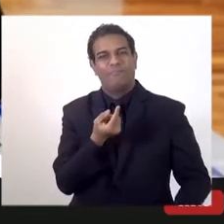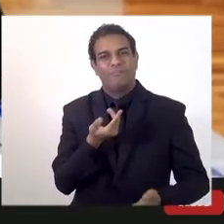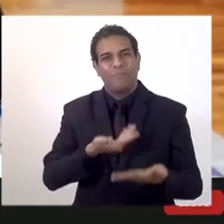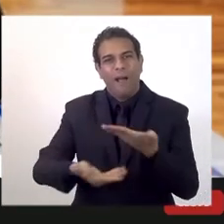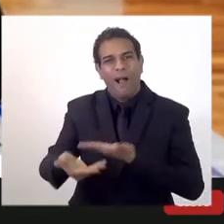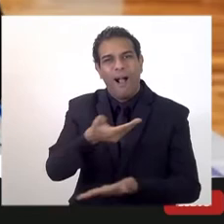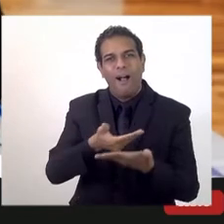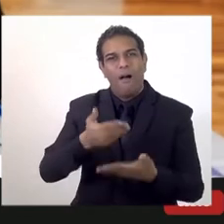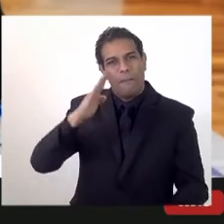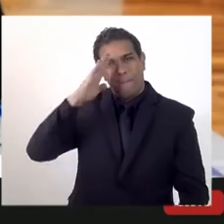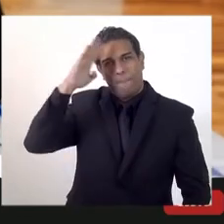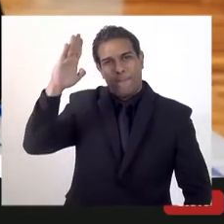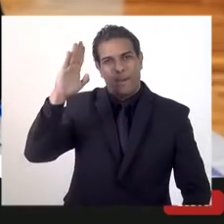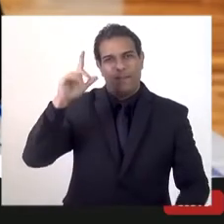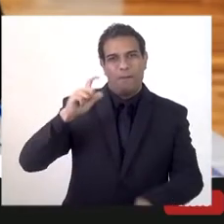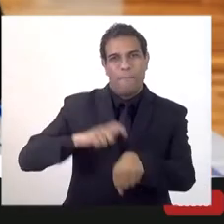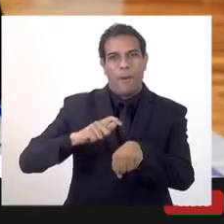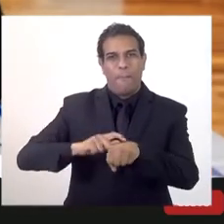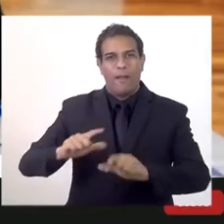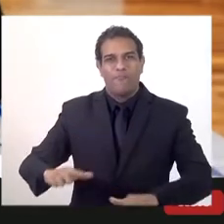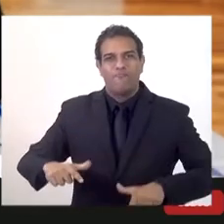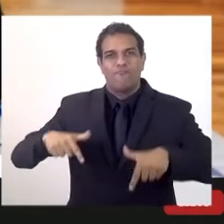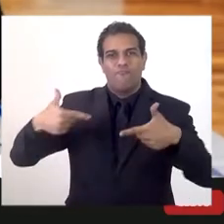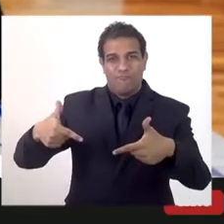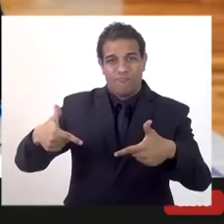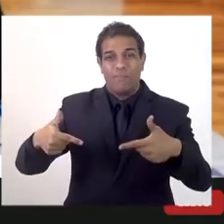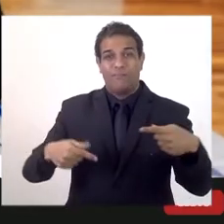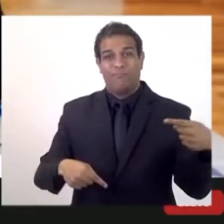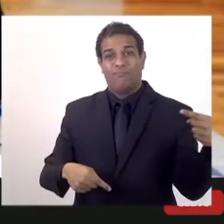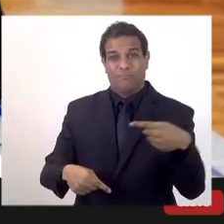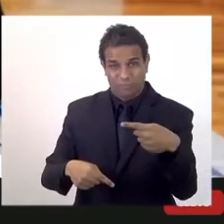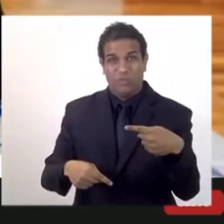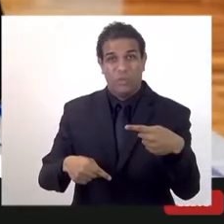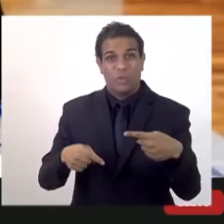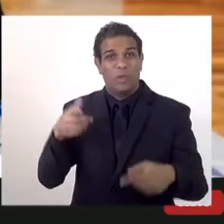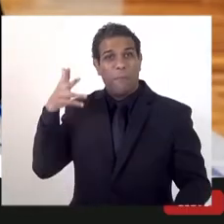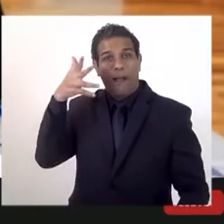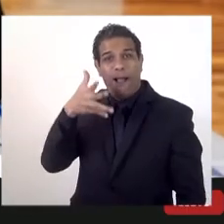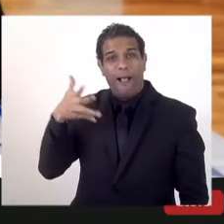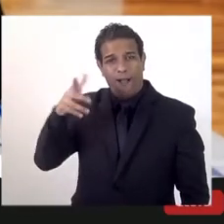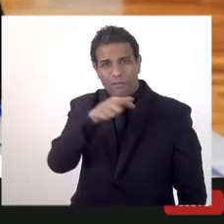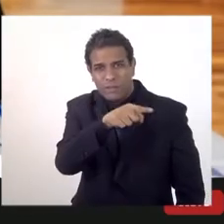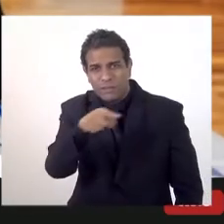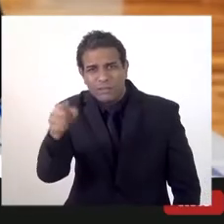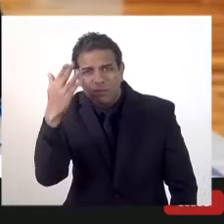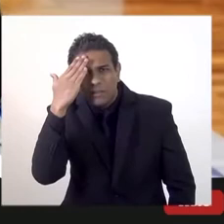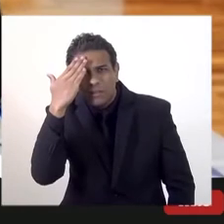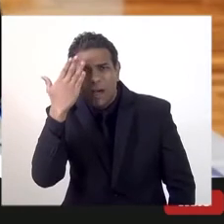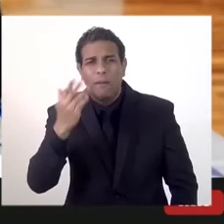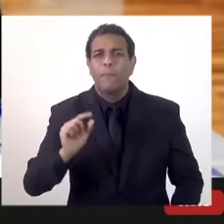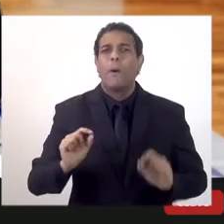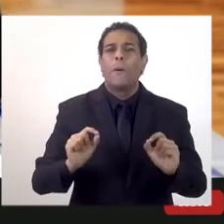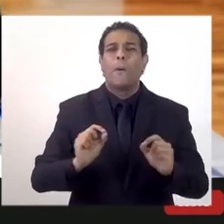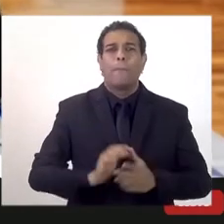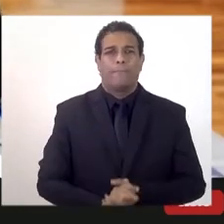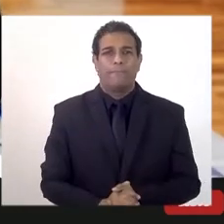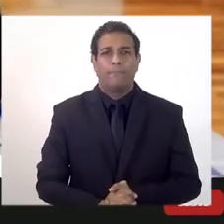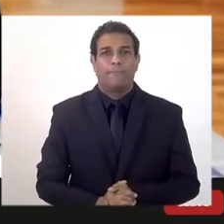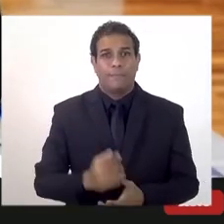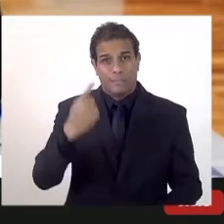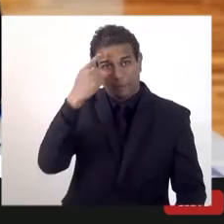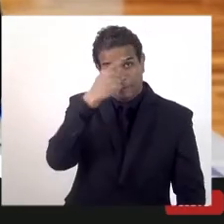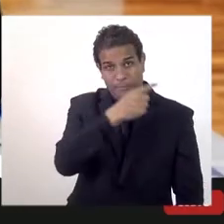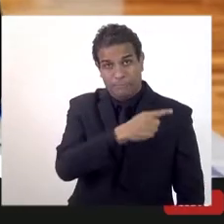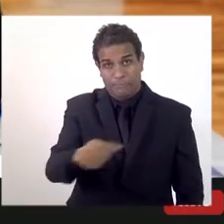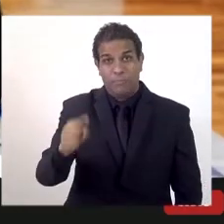fundamental nesse período que ela está à frente do fórum. Não sei se todos sabem, mas essa semana que passou nós